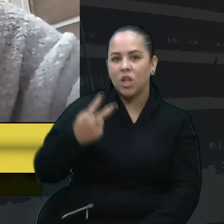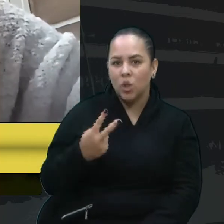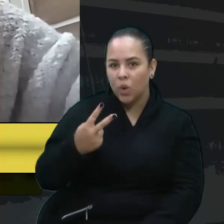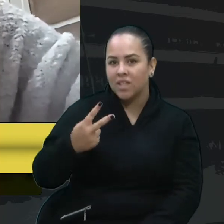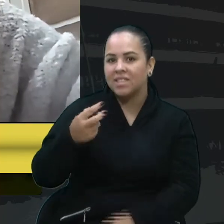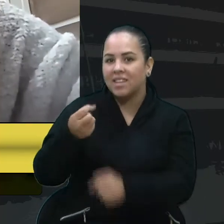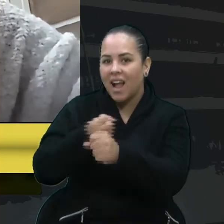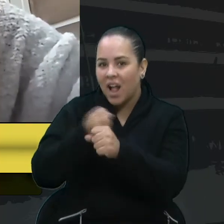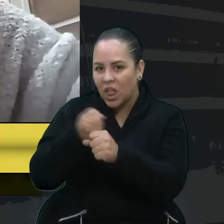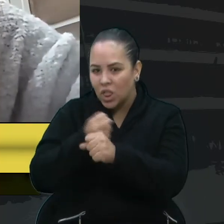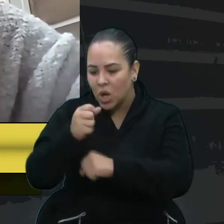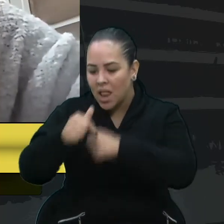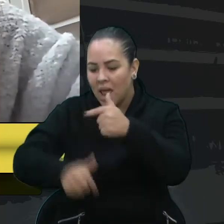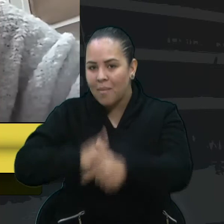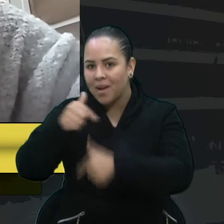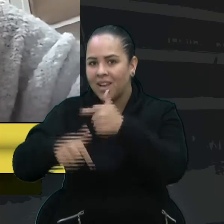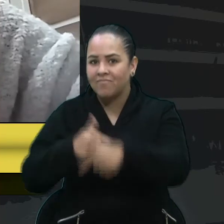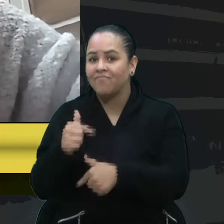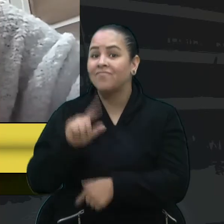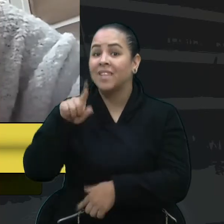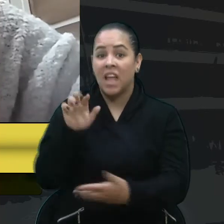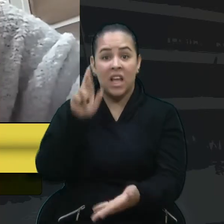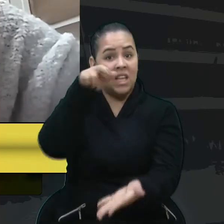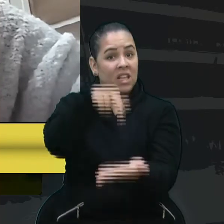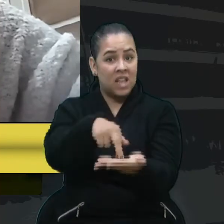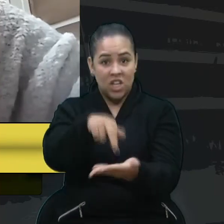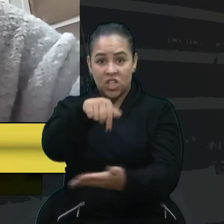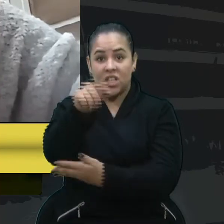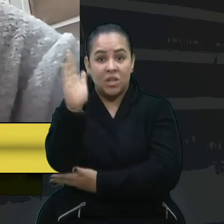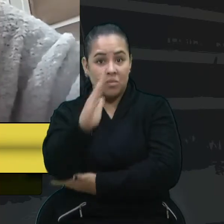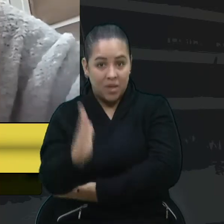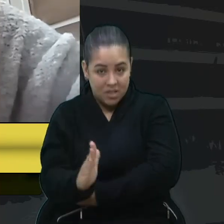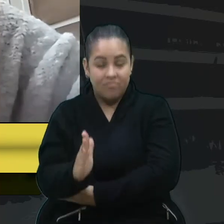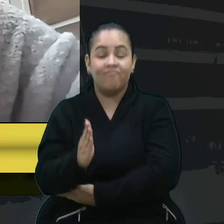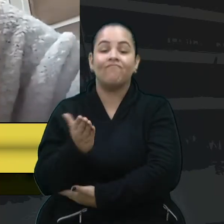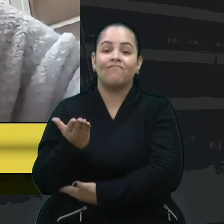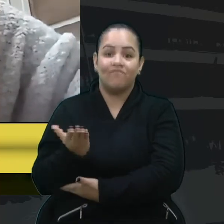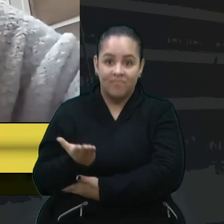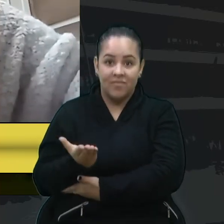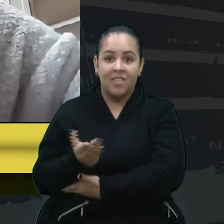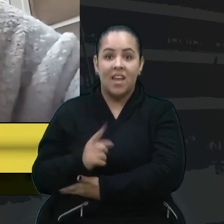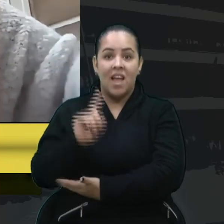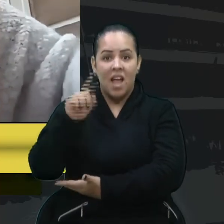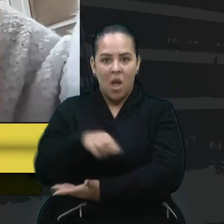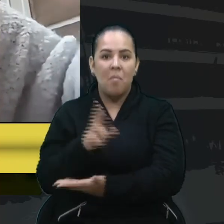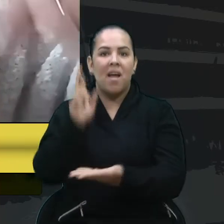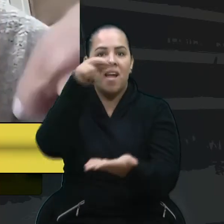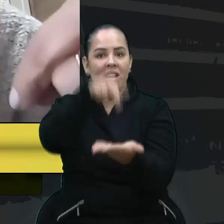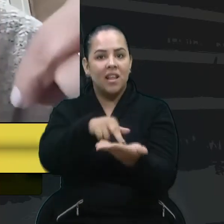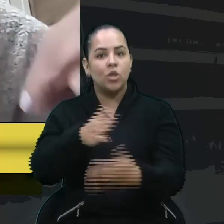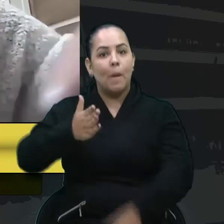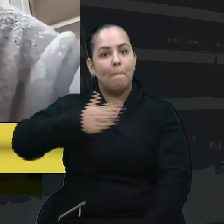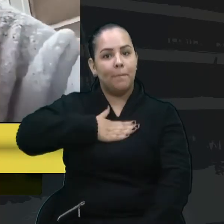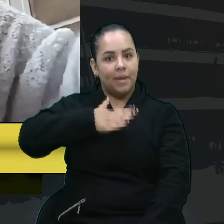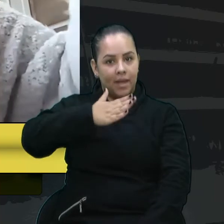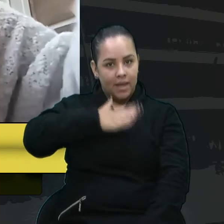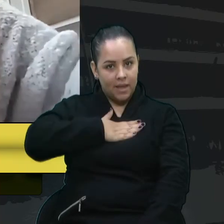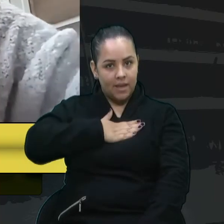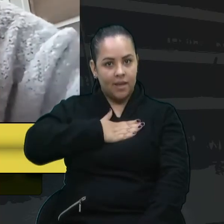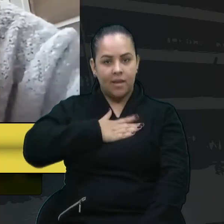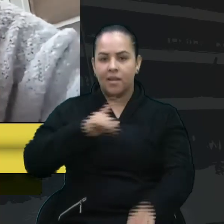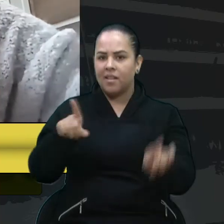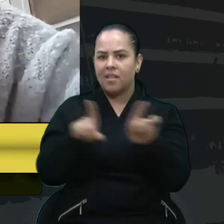Isso é uma realidade brasileira. Isso é uma realidade minha e de